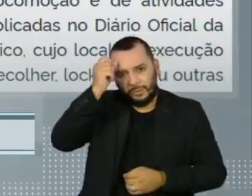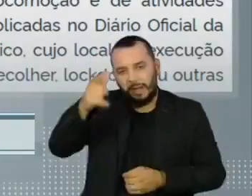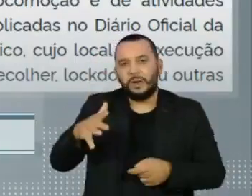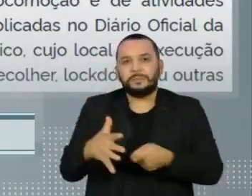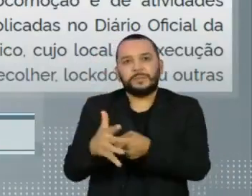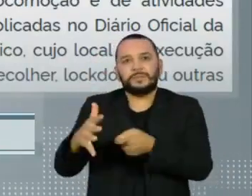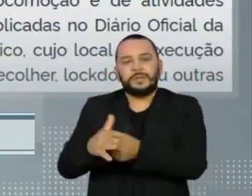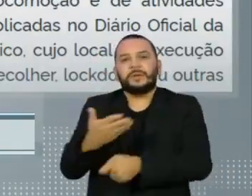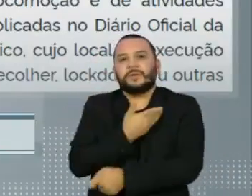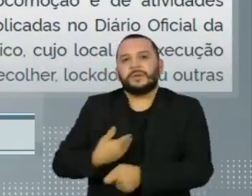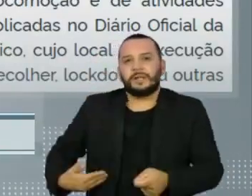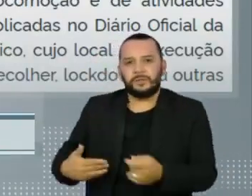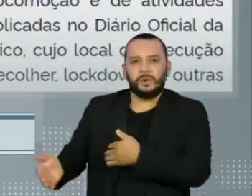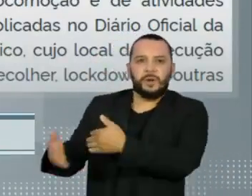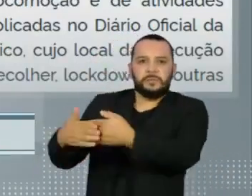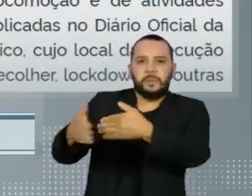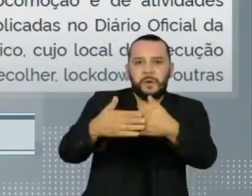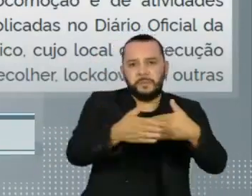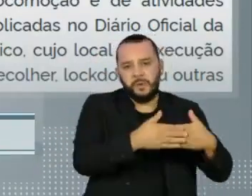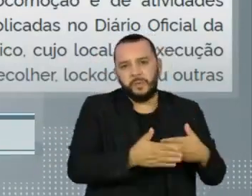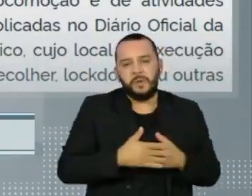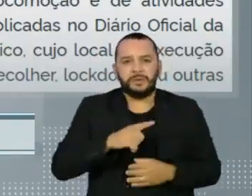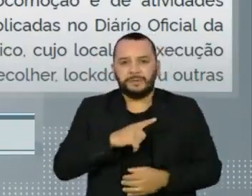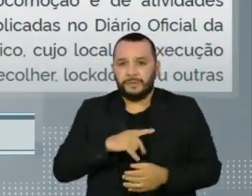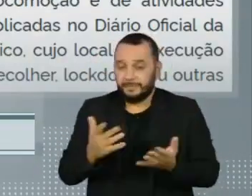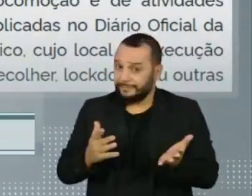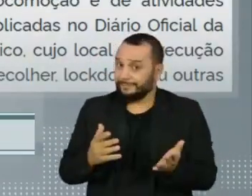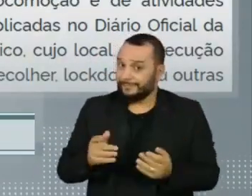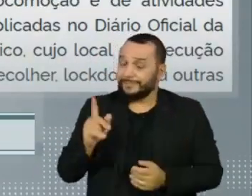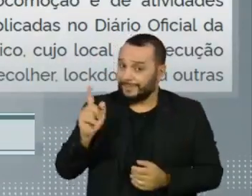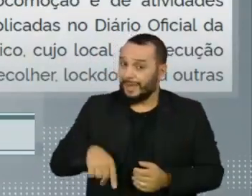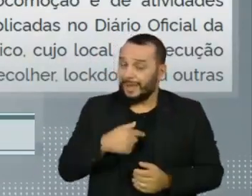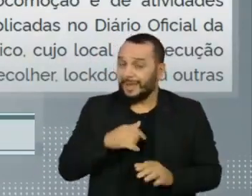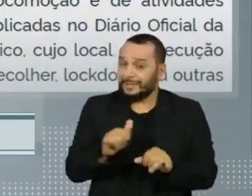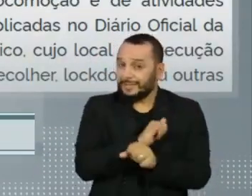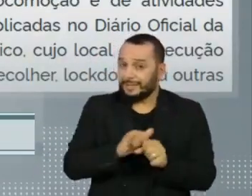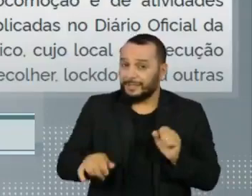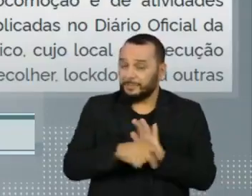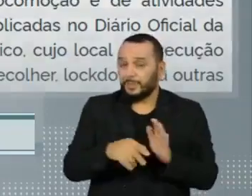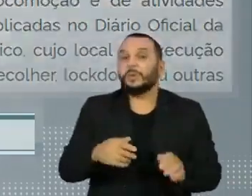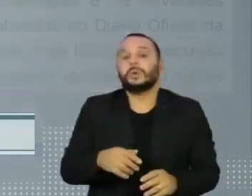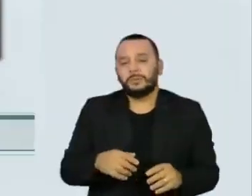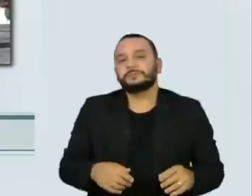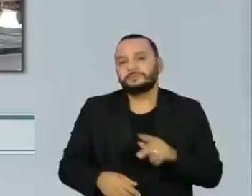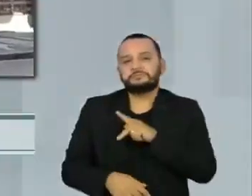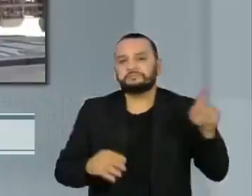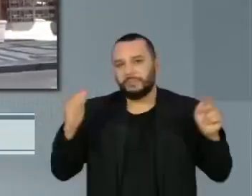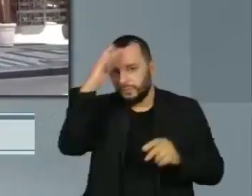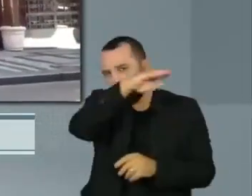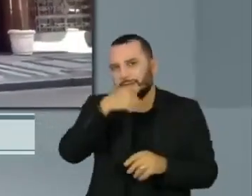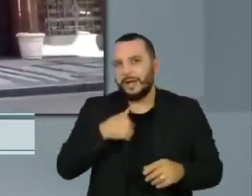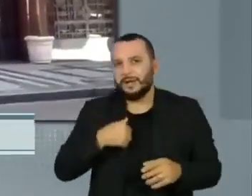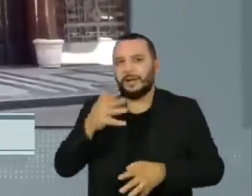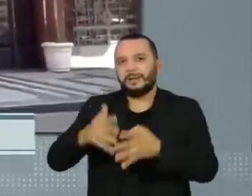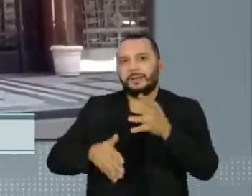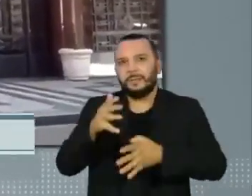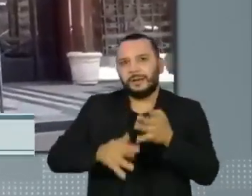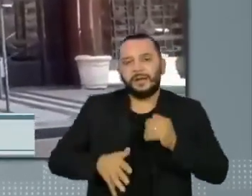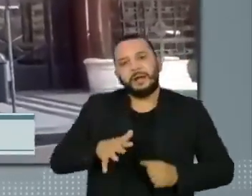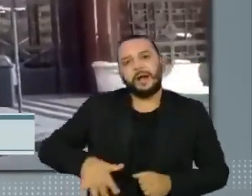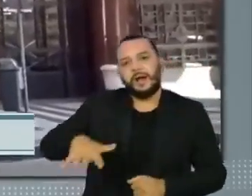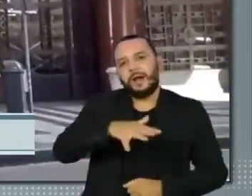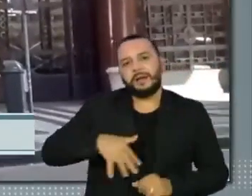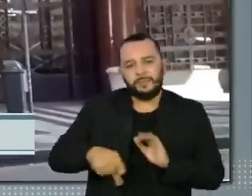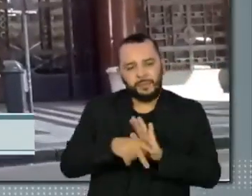governadores que adotarem medidas mais restritivas. Não é a primeira investida do governo sobre o setor cultural. No primeiro ano de governo, Bolsonaro